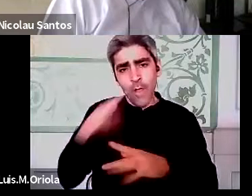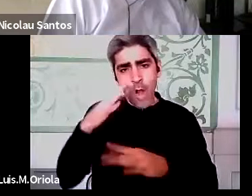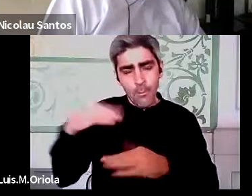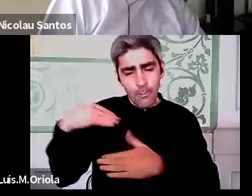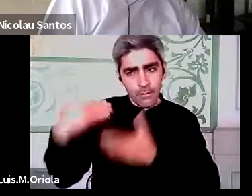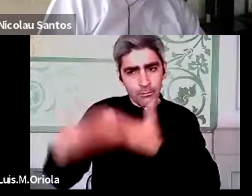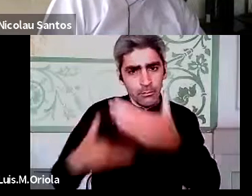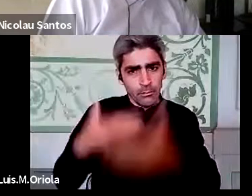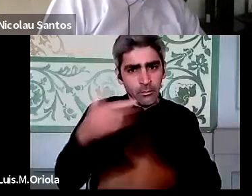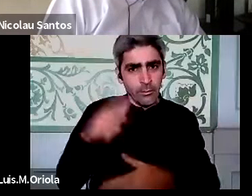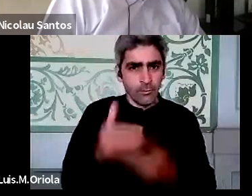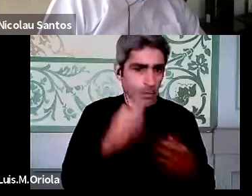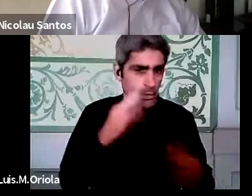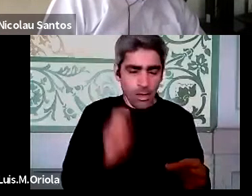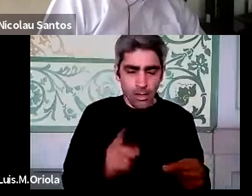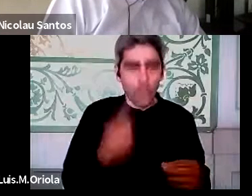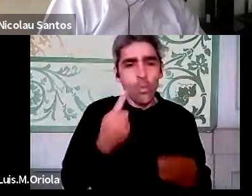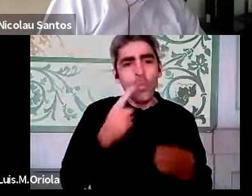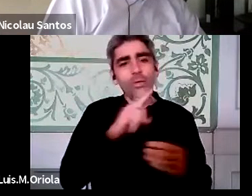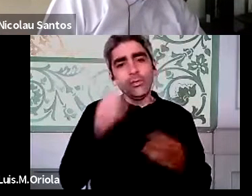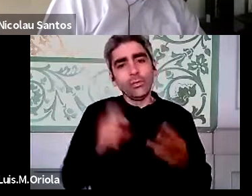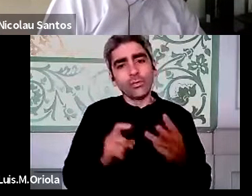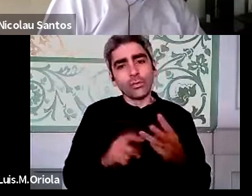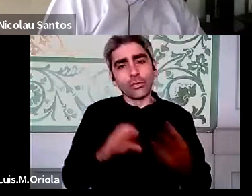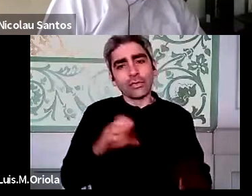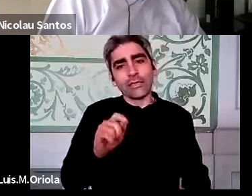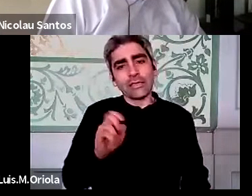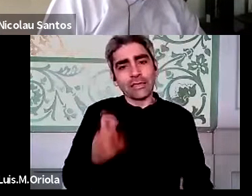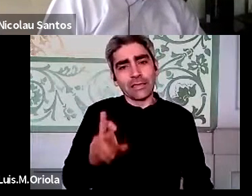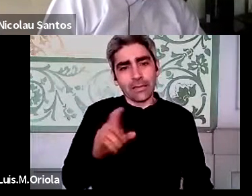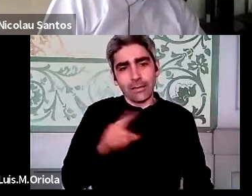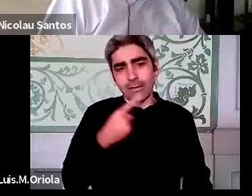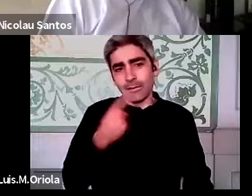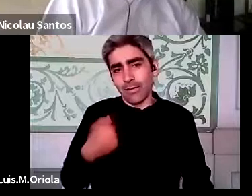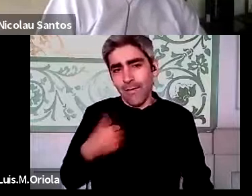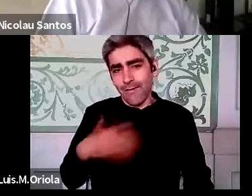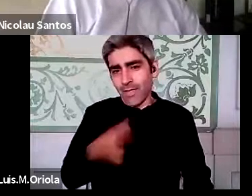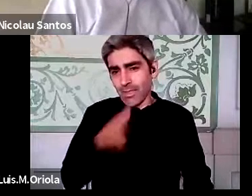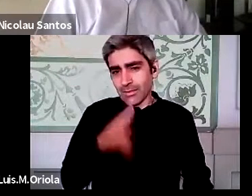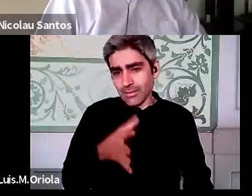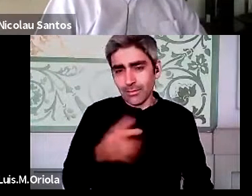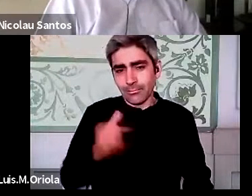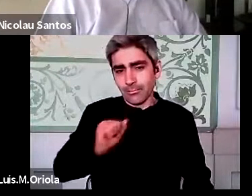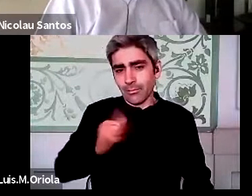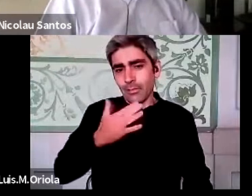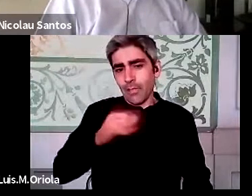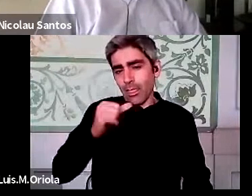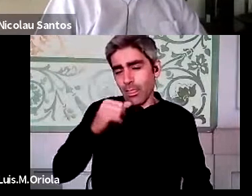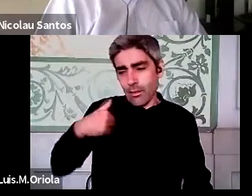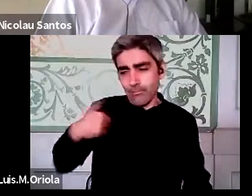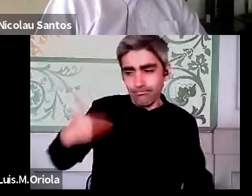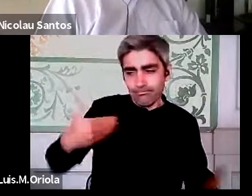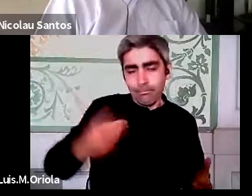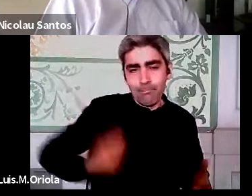também destes processos. Há uma questão que o César referiu e que eu agora queria dizer, que é uma coisa que me tem preocupado, que é